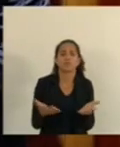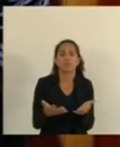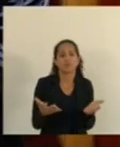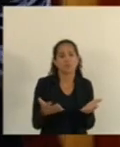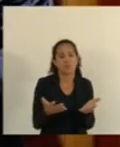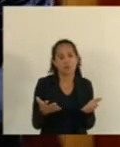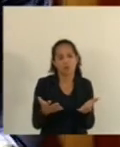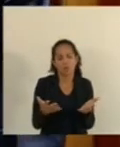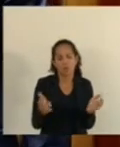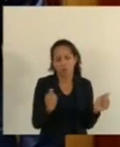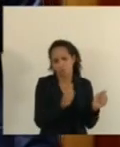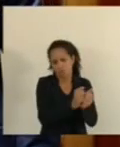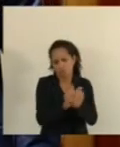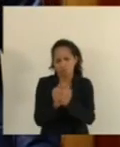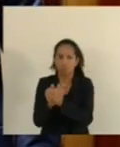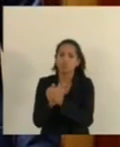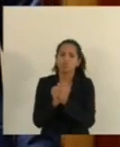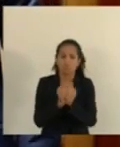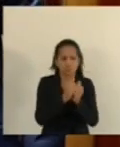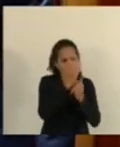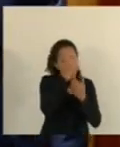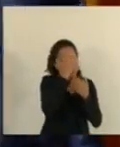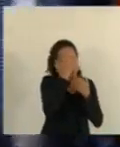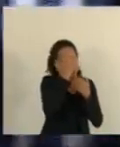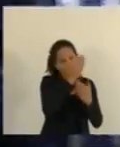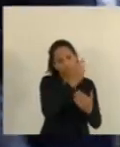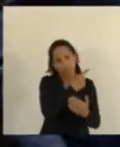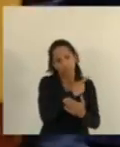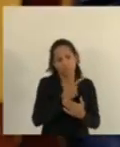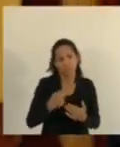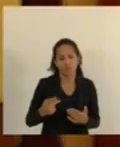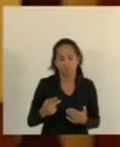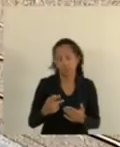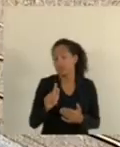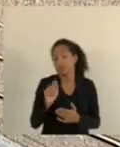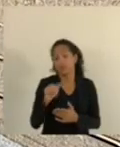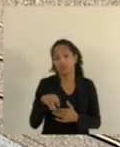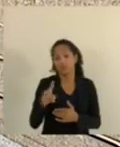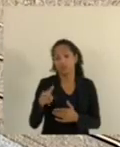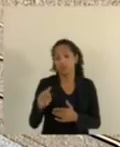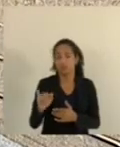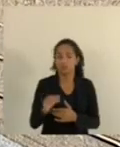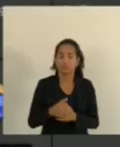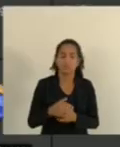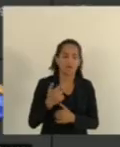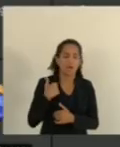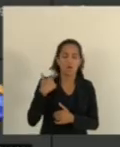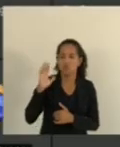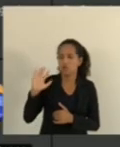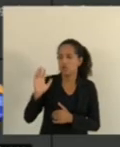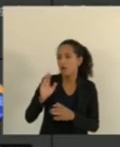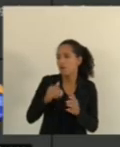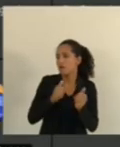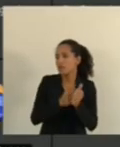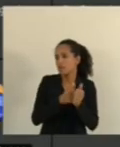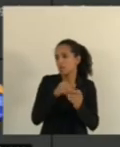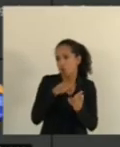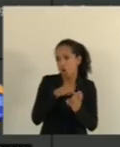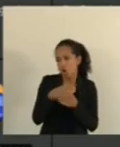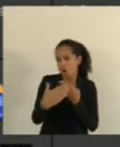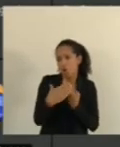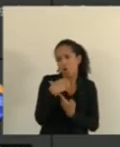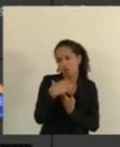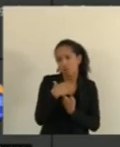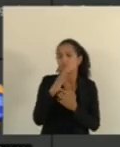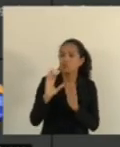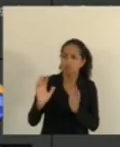faça em conjunto Obrigado, presidente Gandini Ok Ok, eu só estava seguindo aqui a orientação Que já estava como se